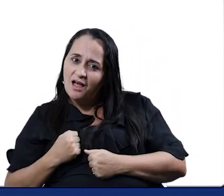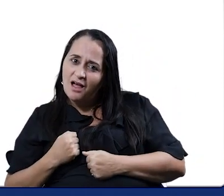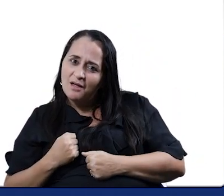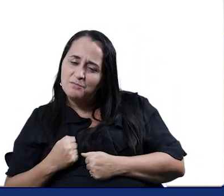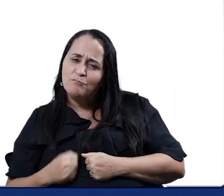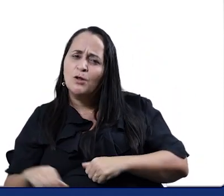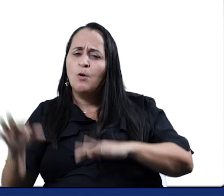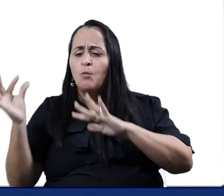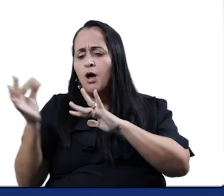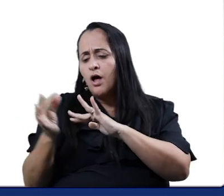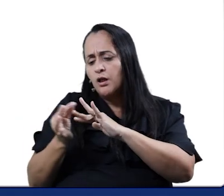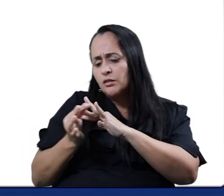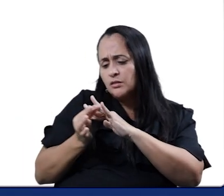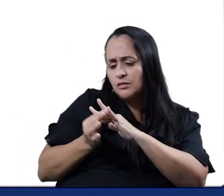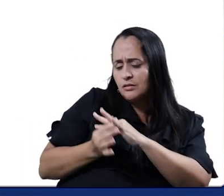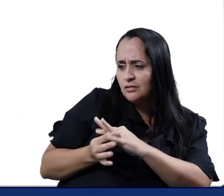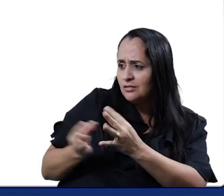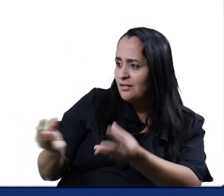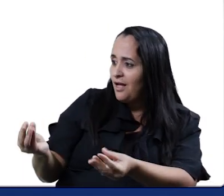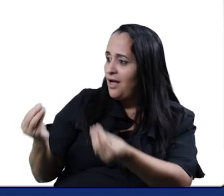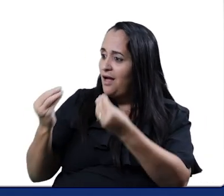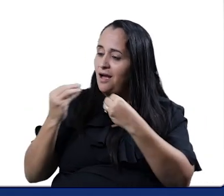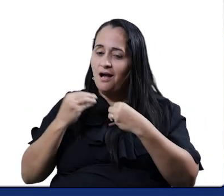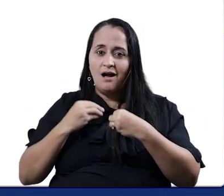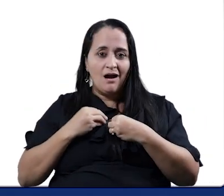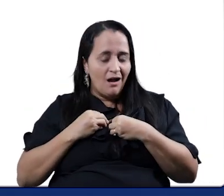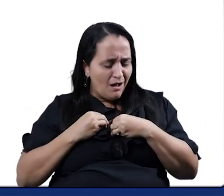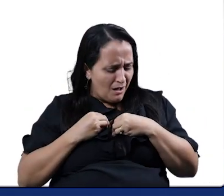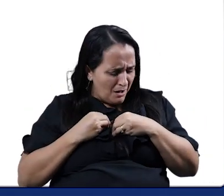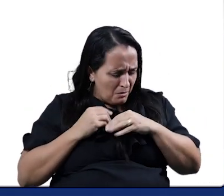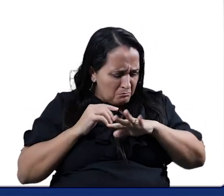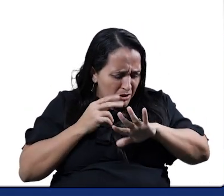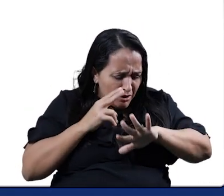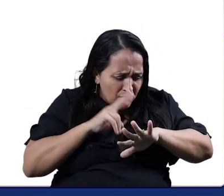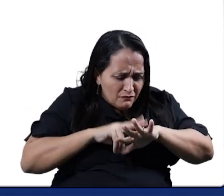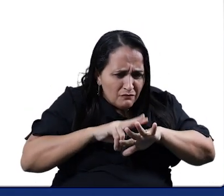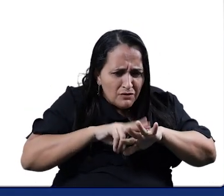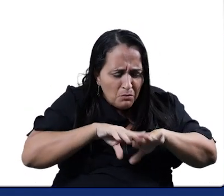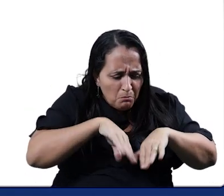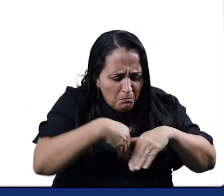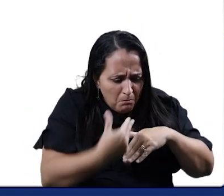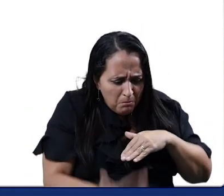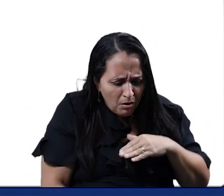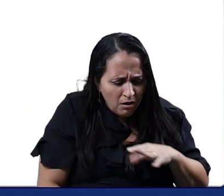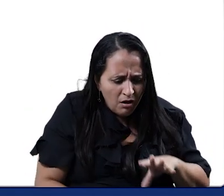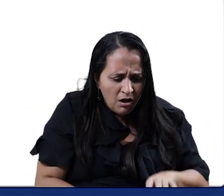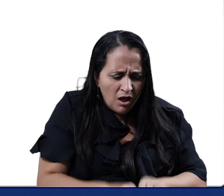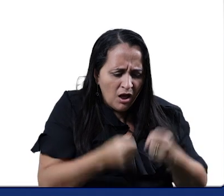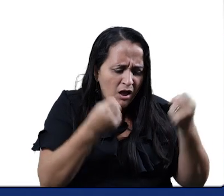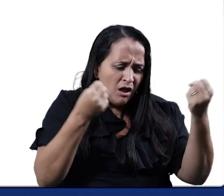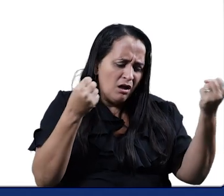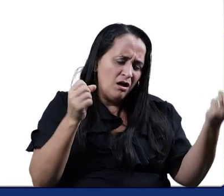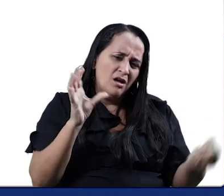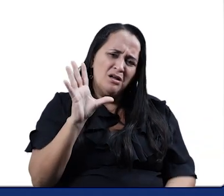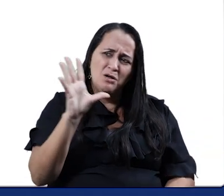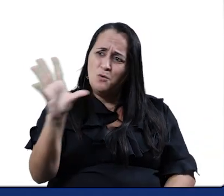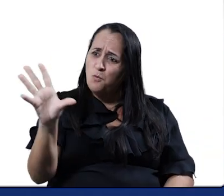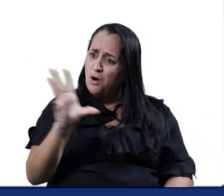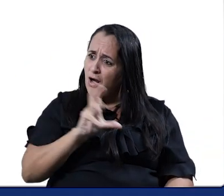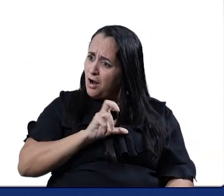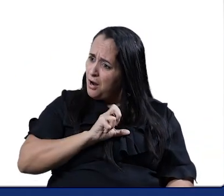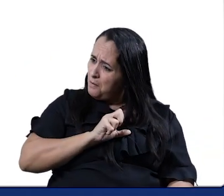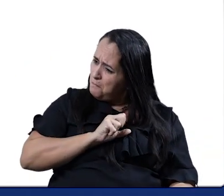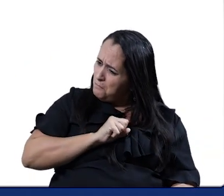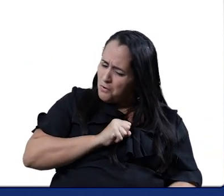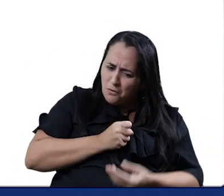vamos dar. O anel que tu me deste era vida e se quebrou. O amor que tu